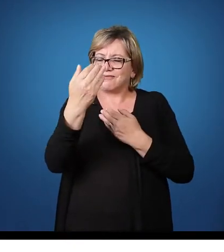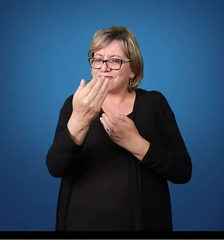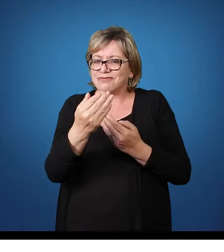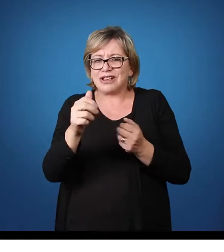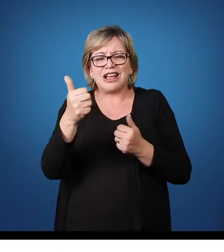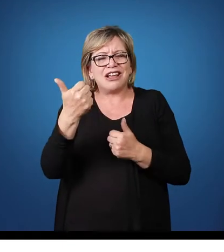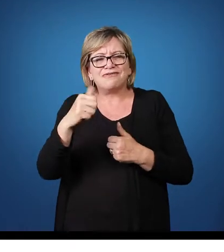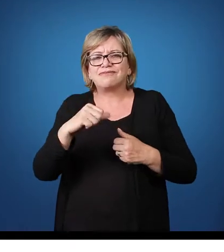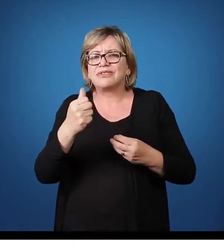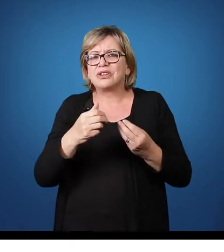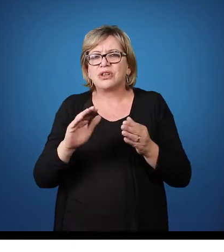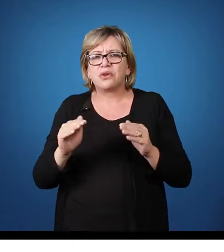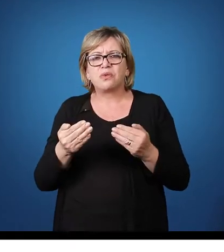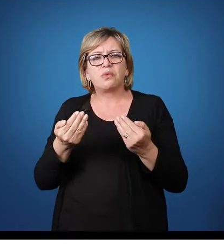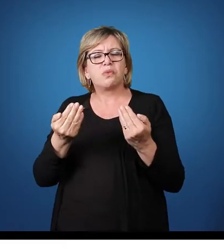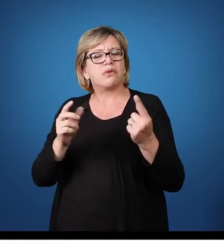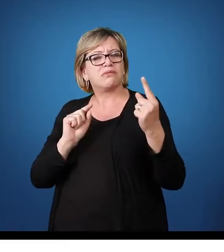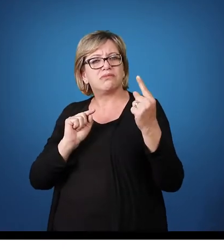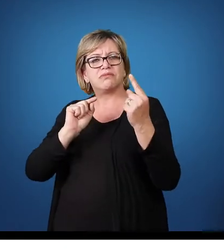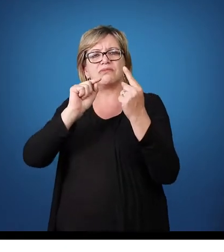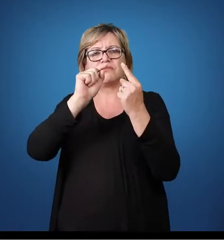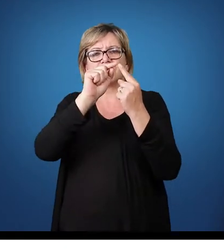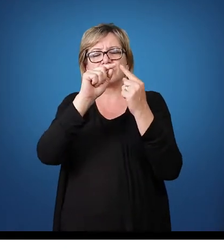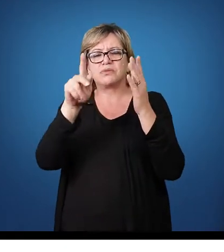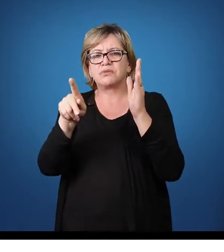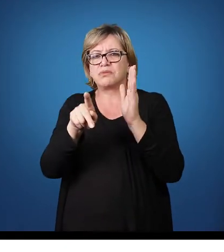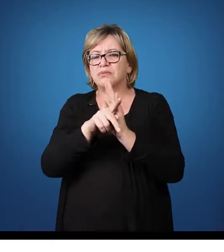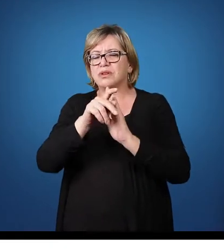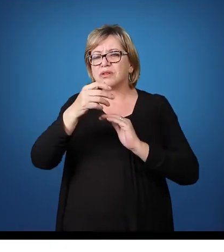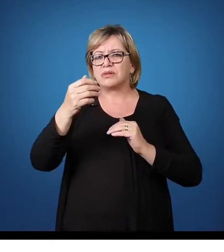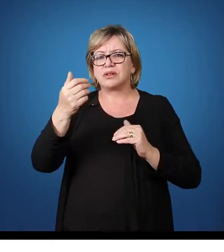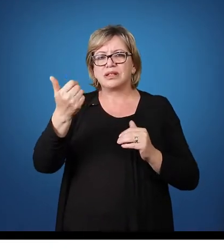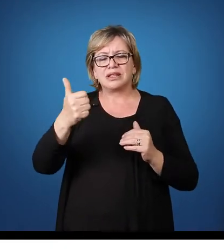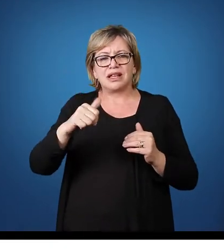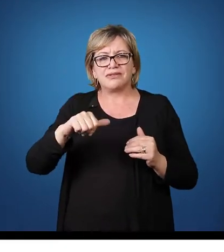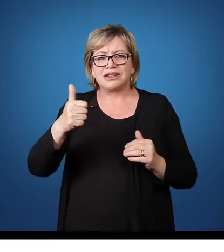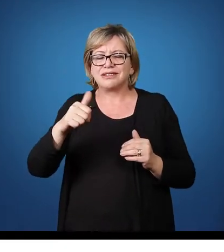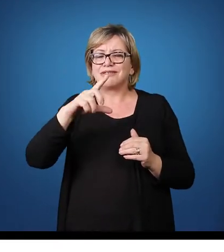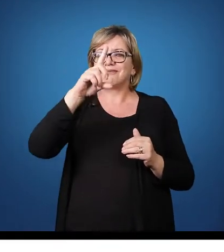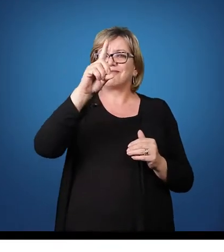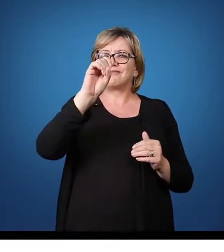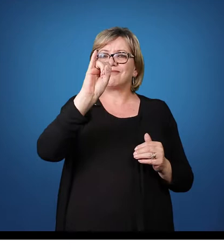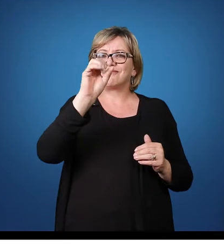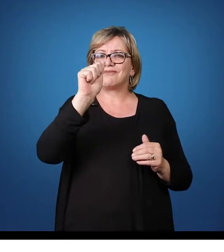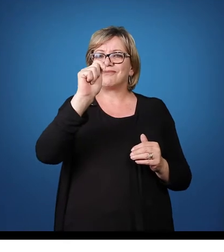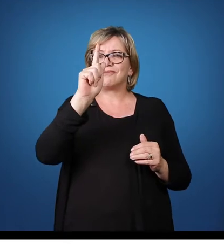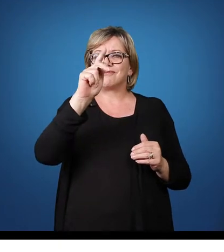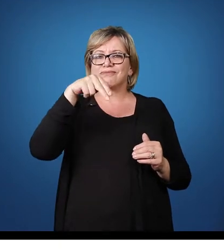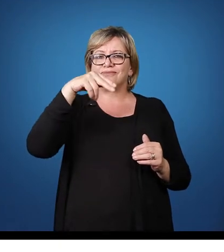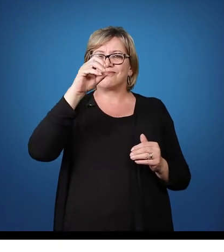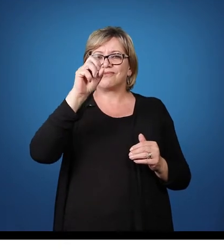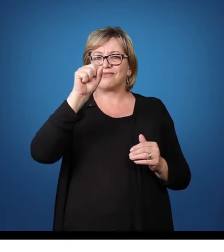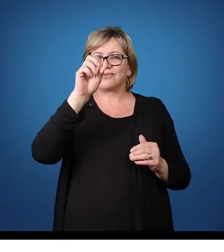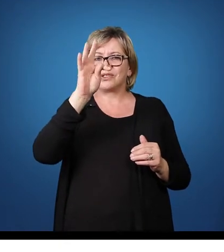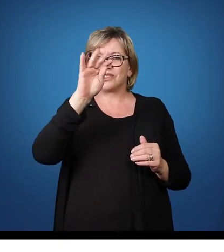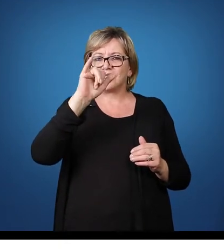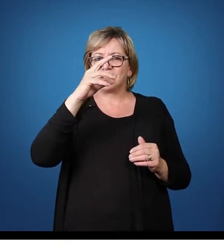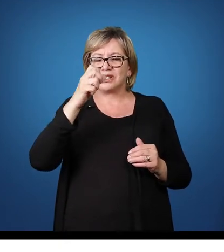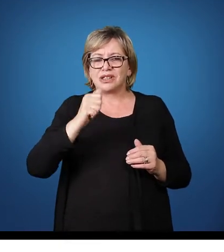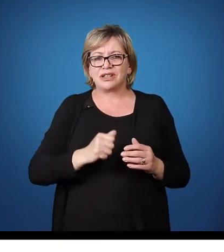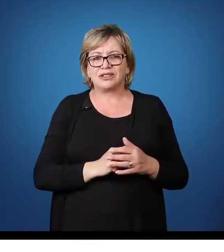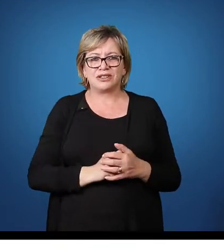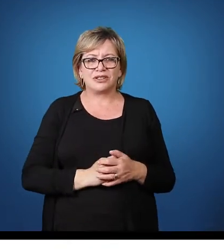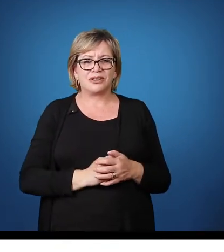organizada e também qual que é o objetivo da avaliação diagnóstica que foi nos relatado pela coordenadora. Bom,